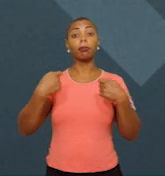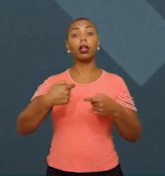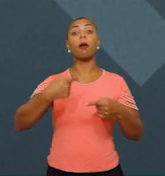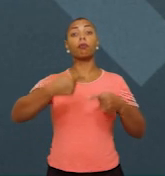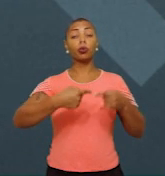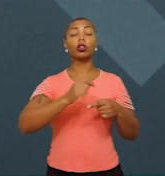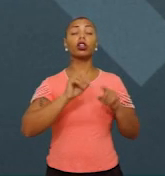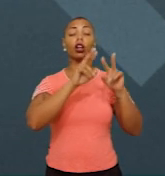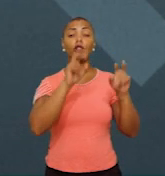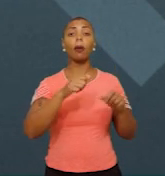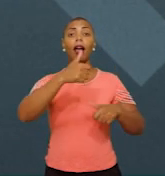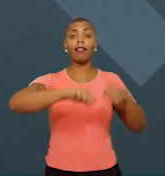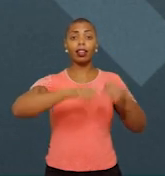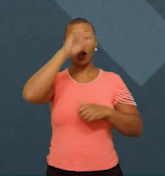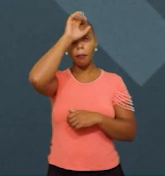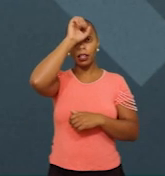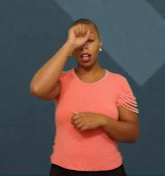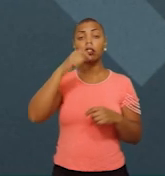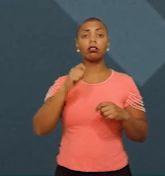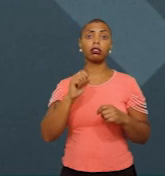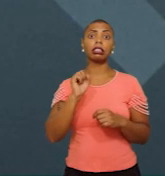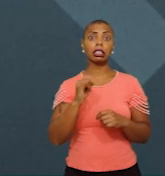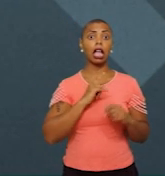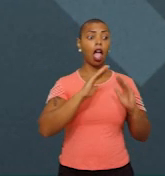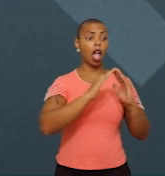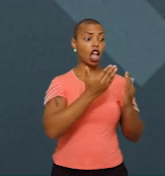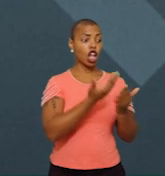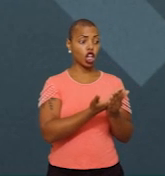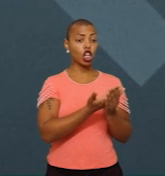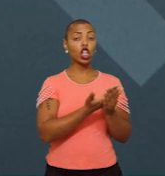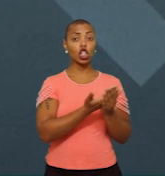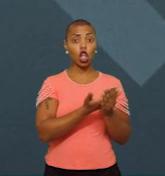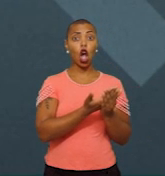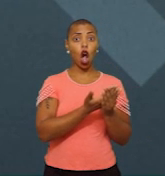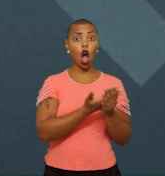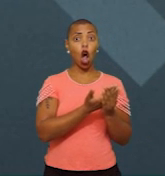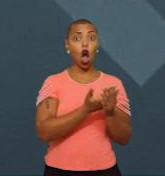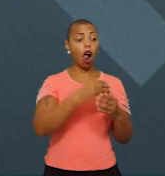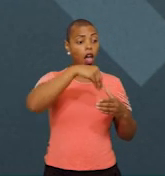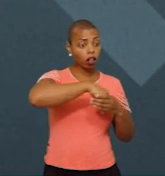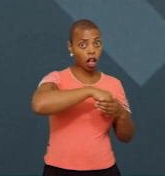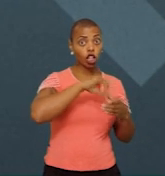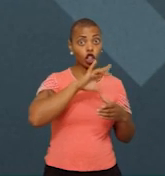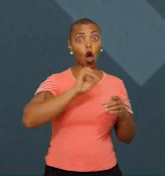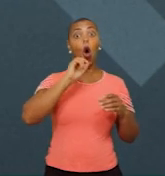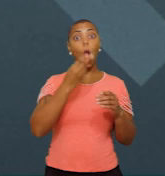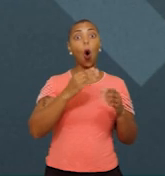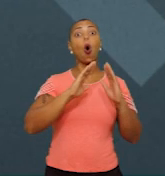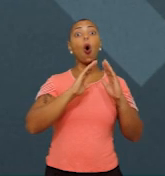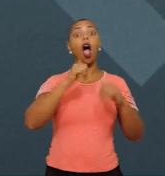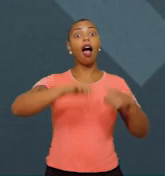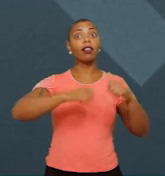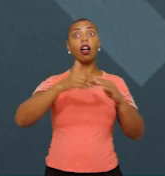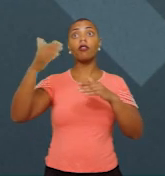aprendizagem, seja avaliação intraescolar, seja avaliação externa alinhada a esse